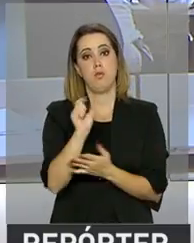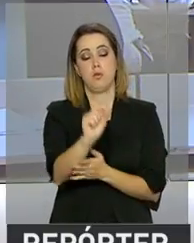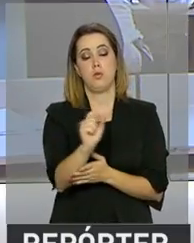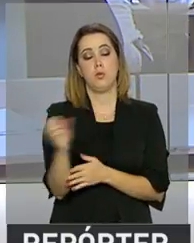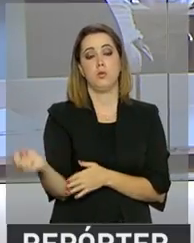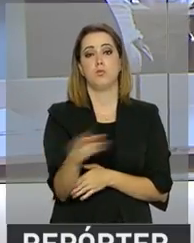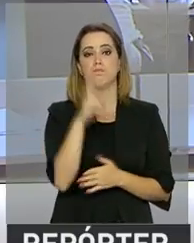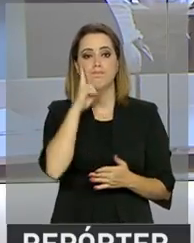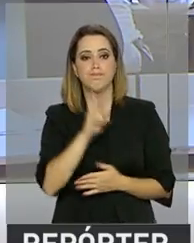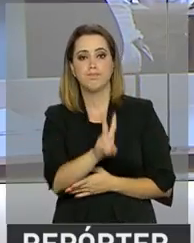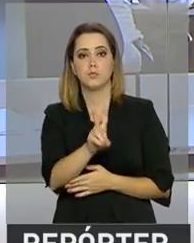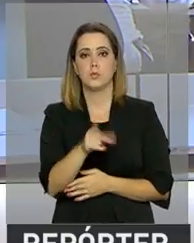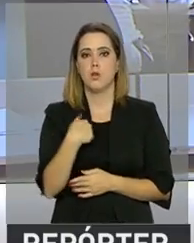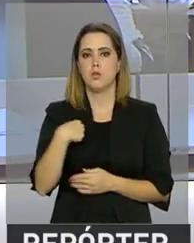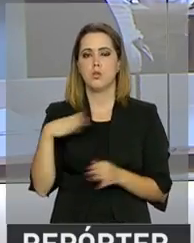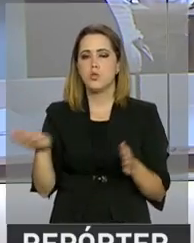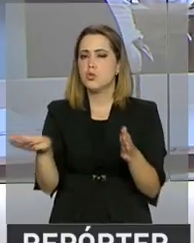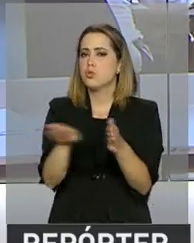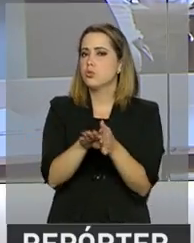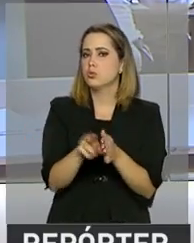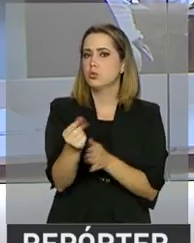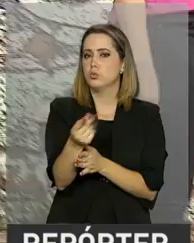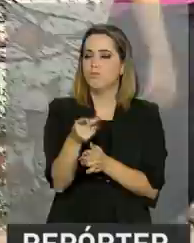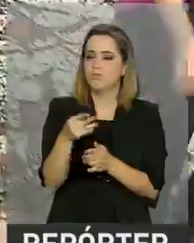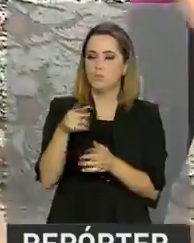benefício chega a quem mais precisa.